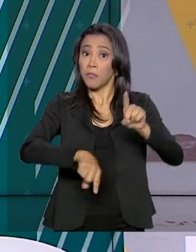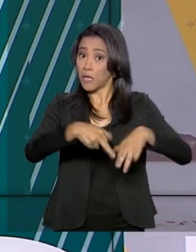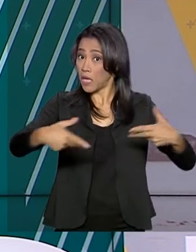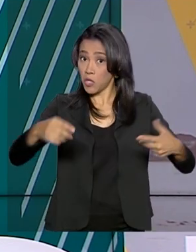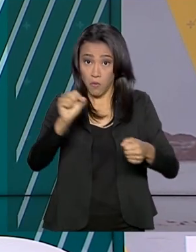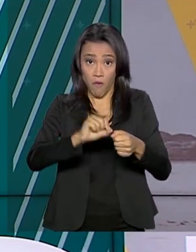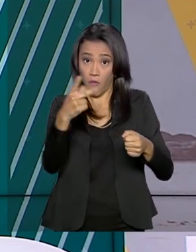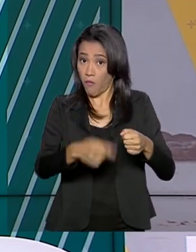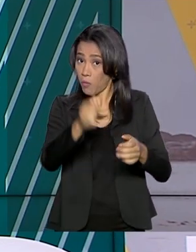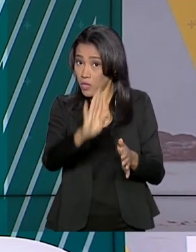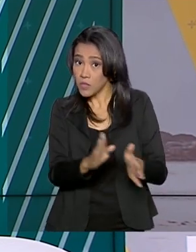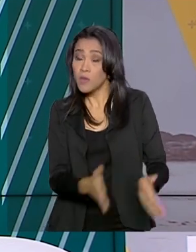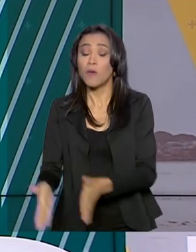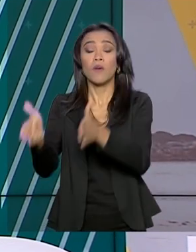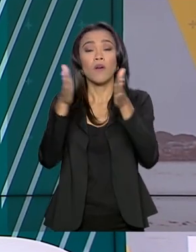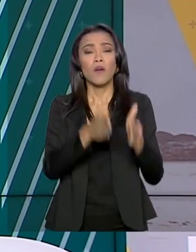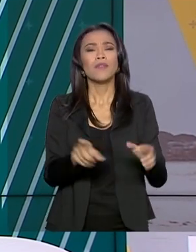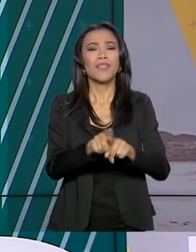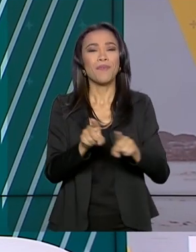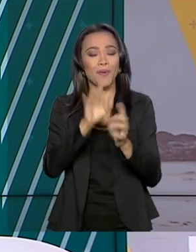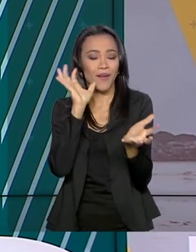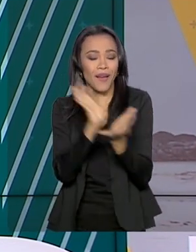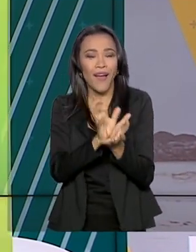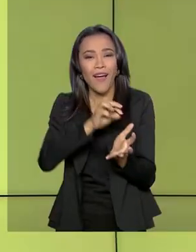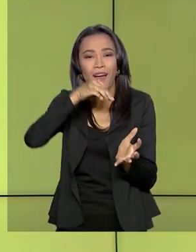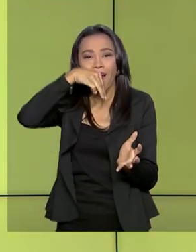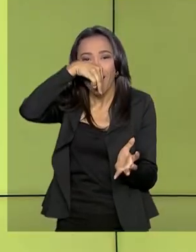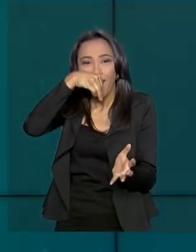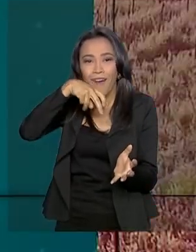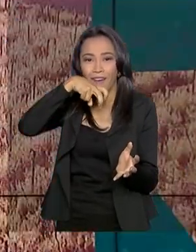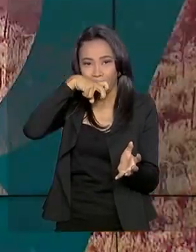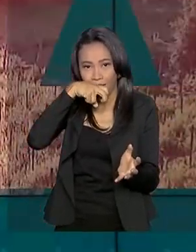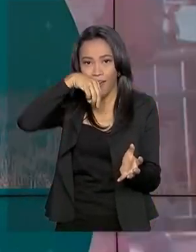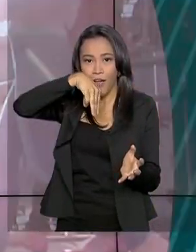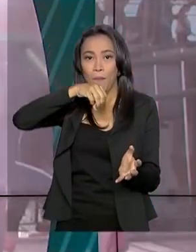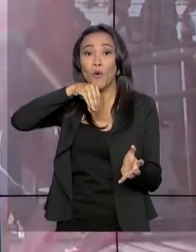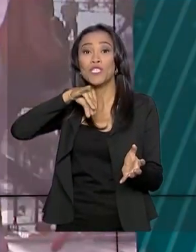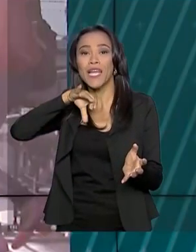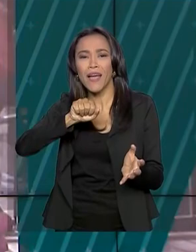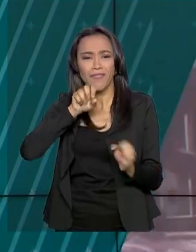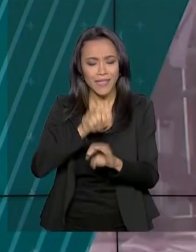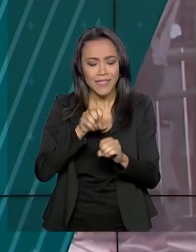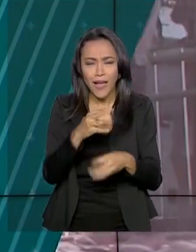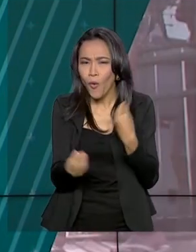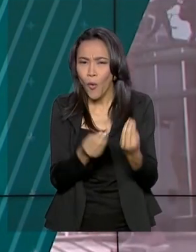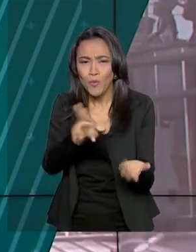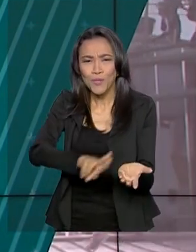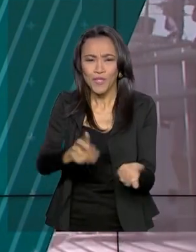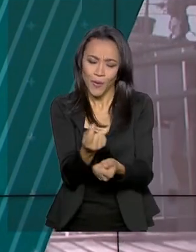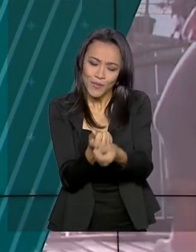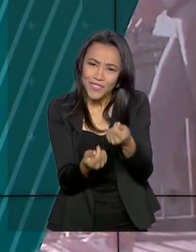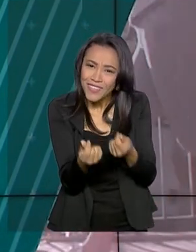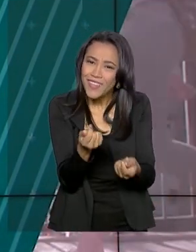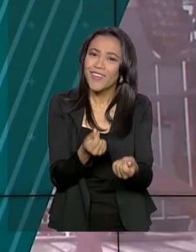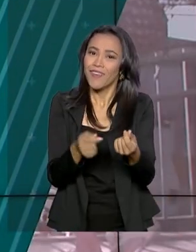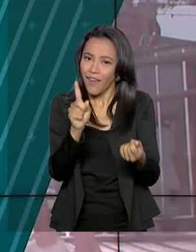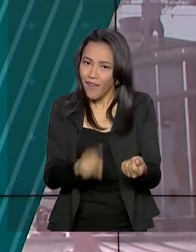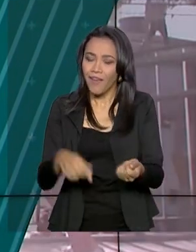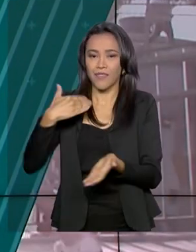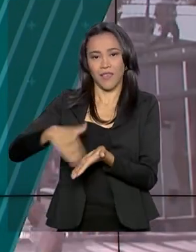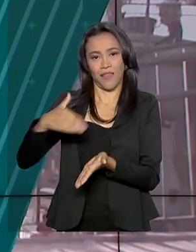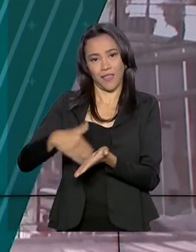E veja também, a turma da Mônica vai ensinar educação financeira para crianças. O projeto é da